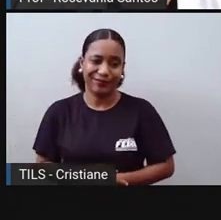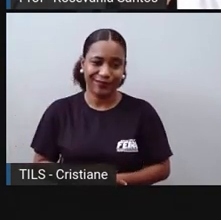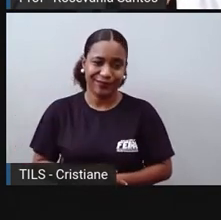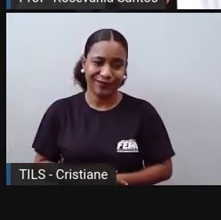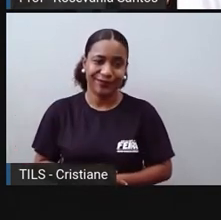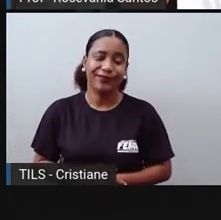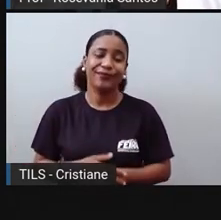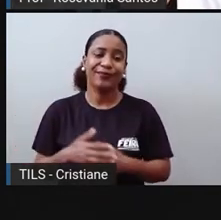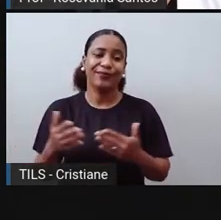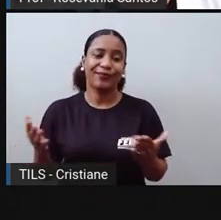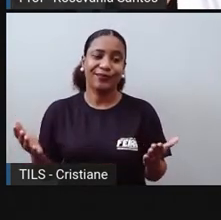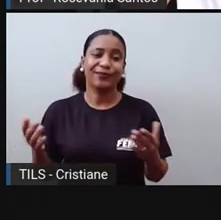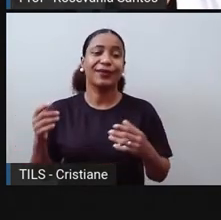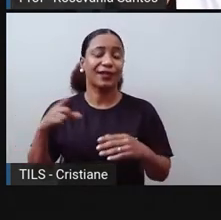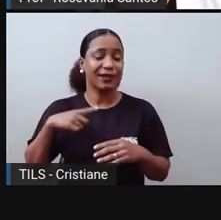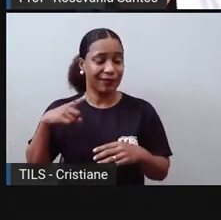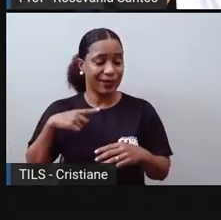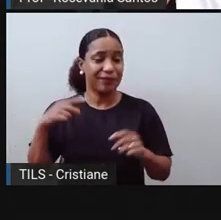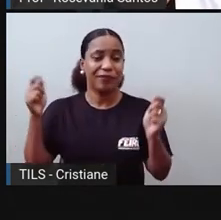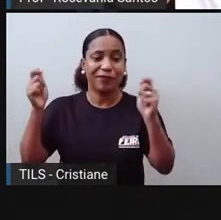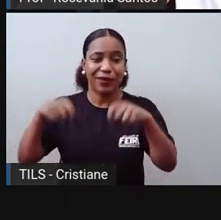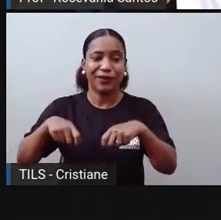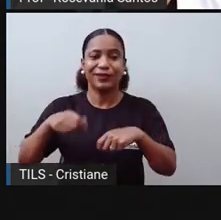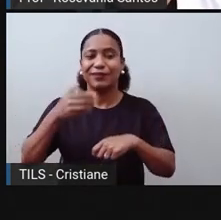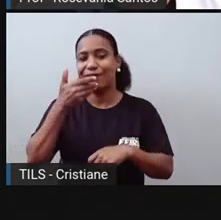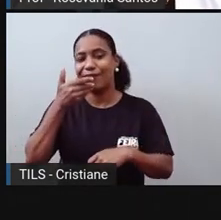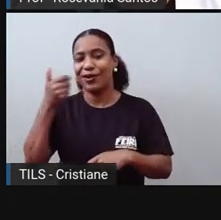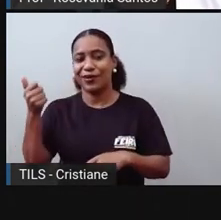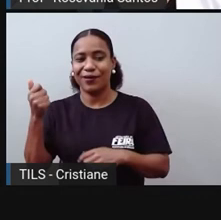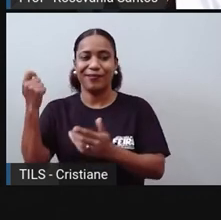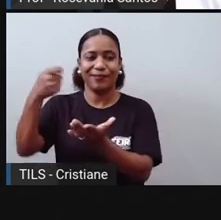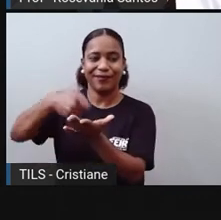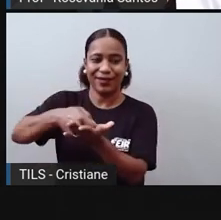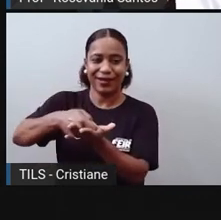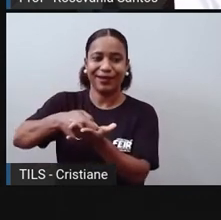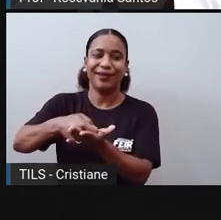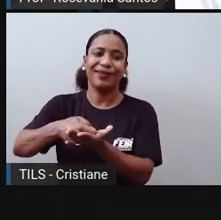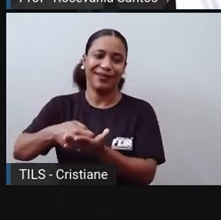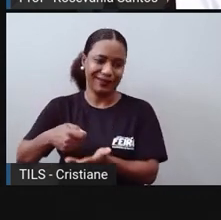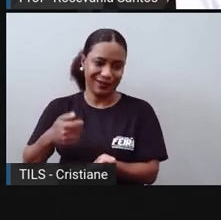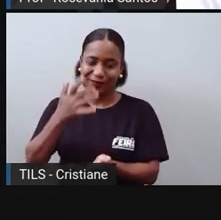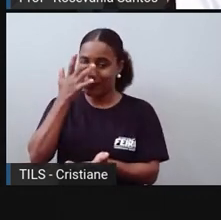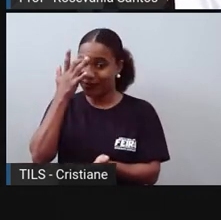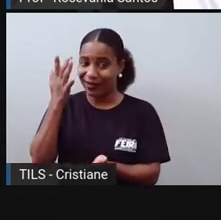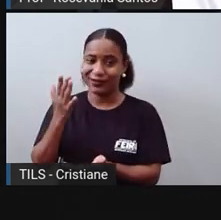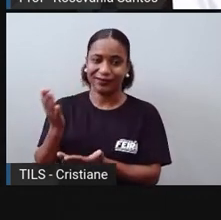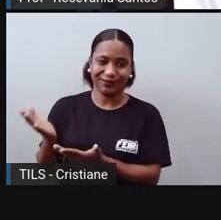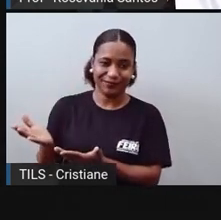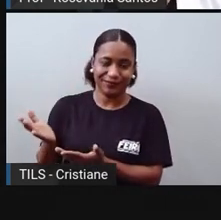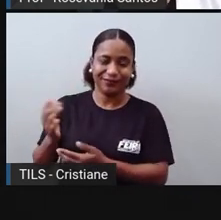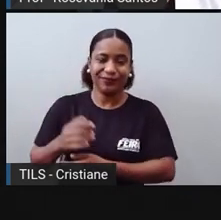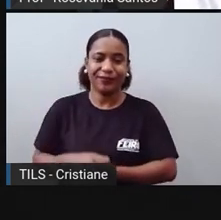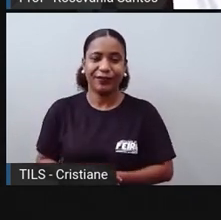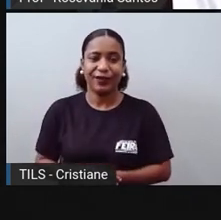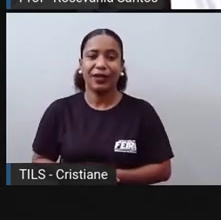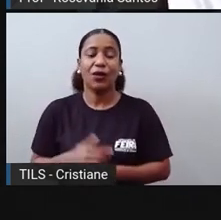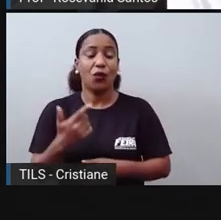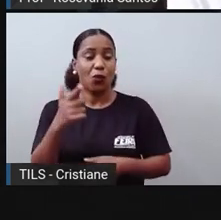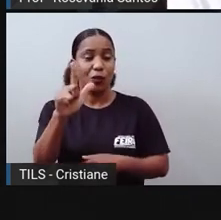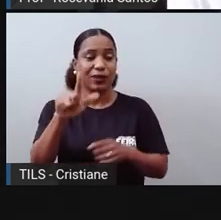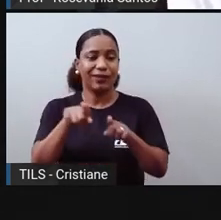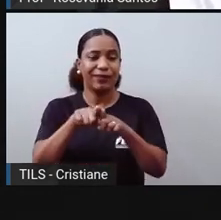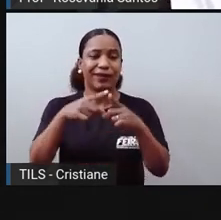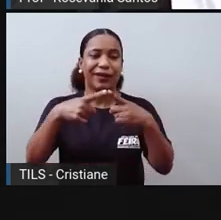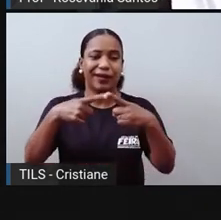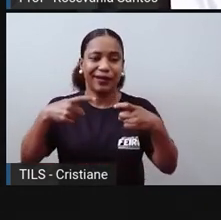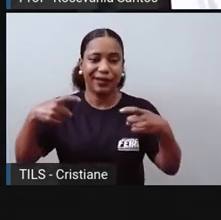preço menor e com crédito também melhor para poder se pagar. Outra coisa também foram as guerras, principalmente disputas, né, de